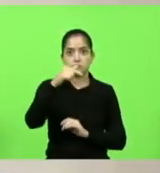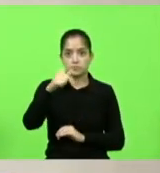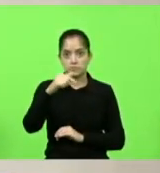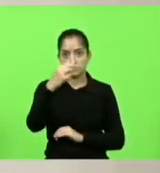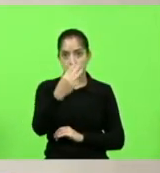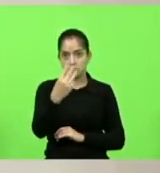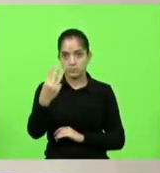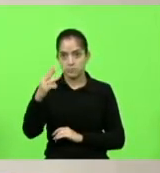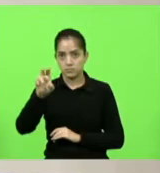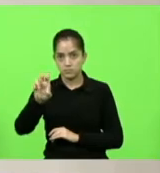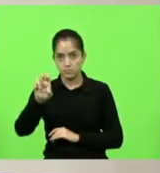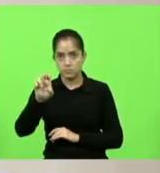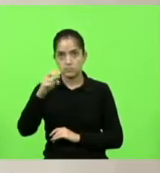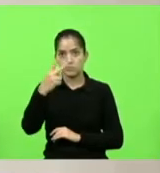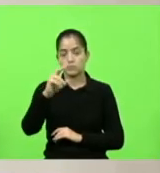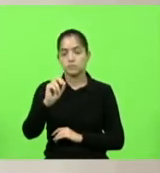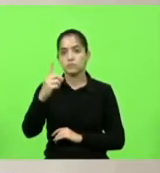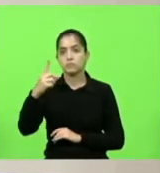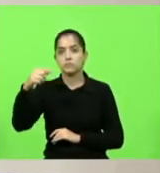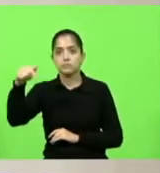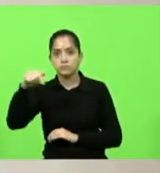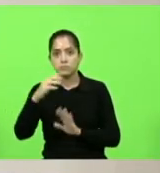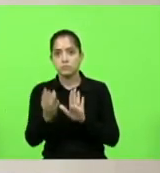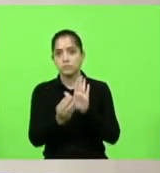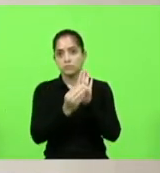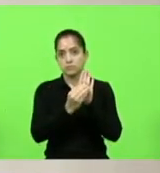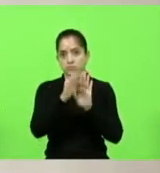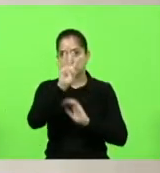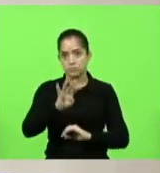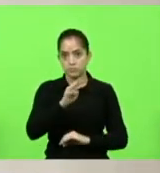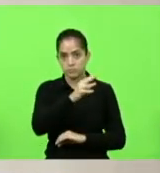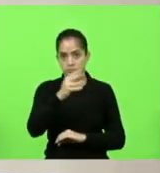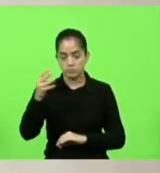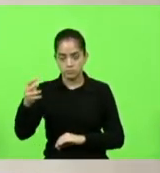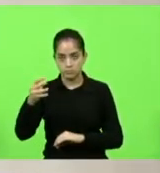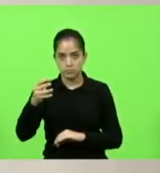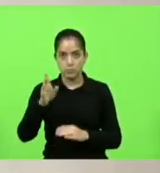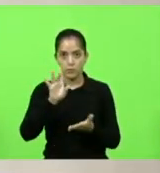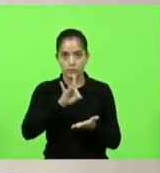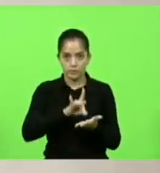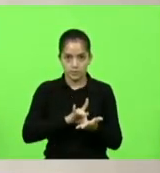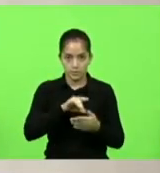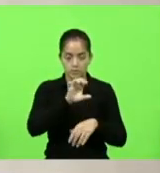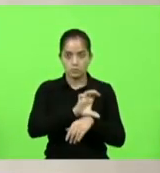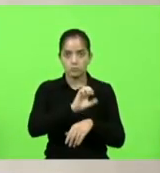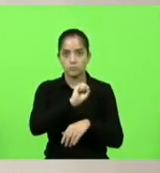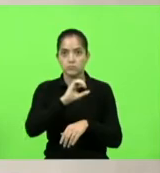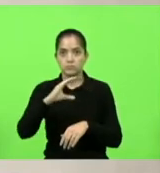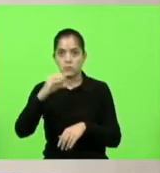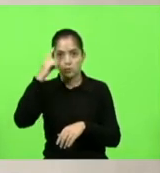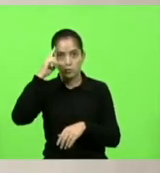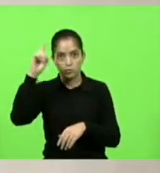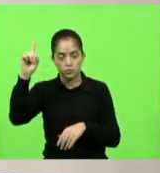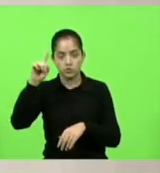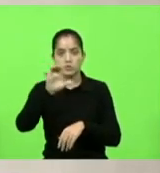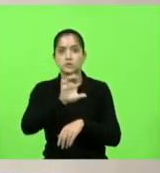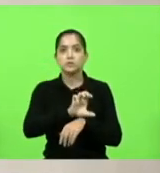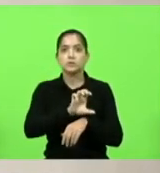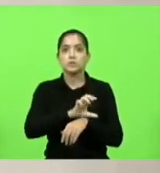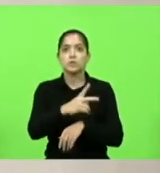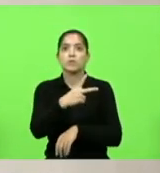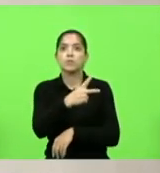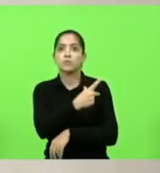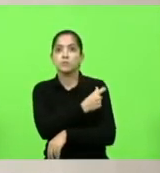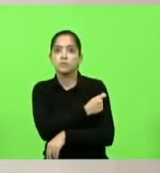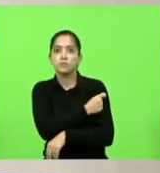de 2017 para incluir no calendário oficial do Estado de Santa Catarina o dia estadual pela vacinação e